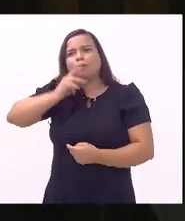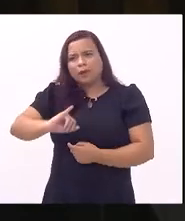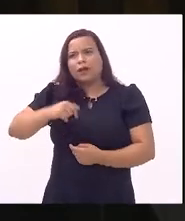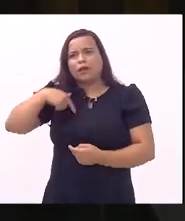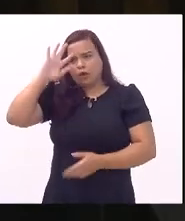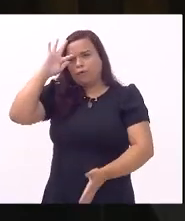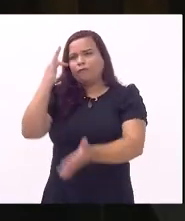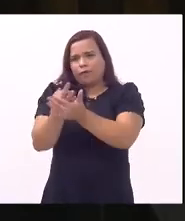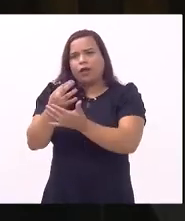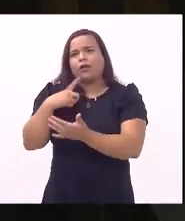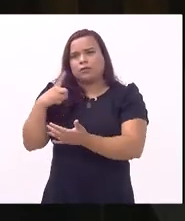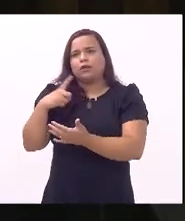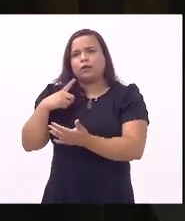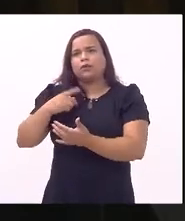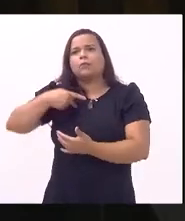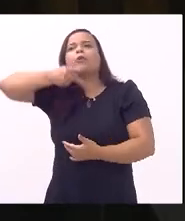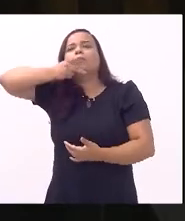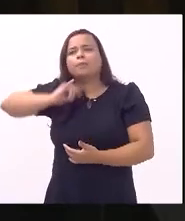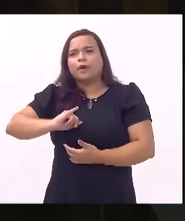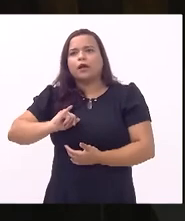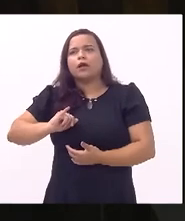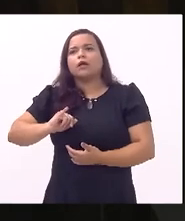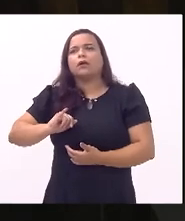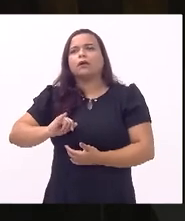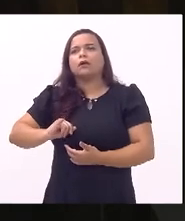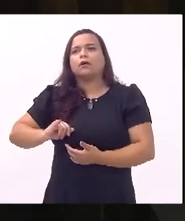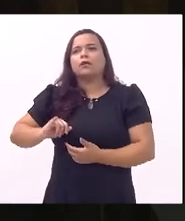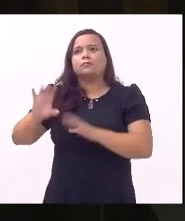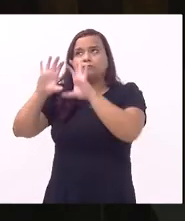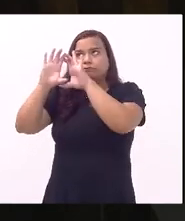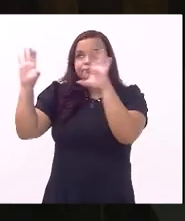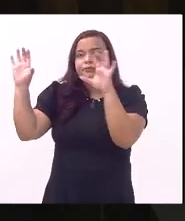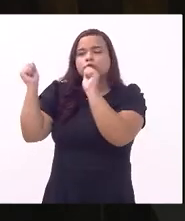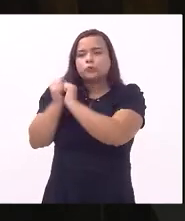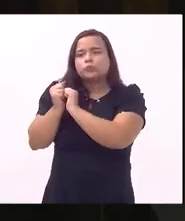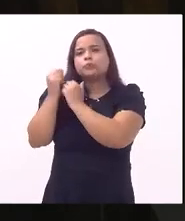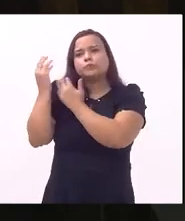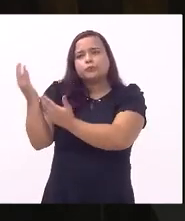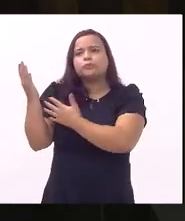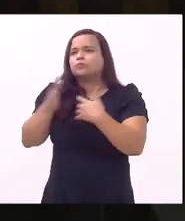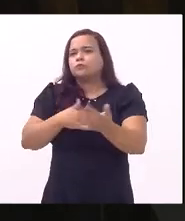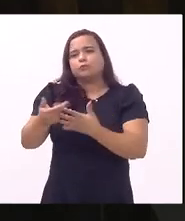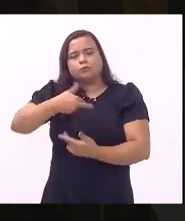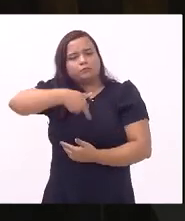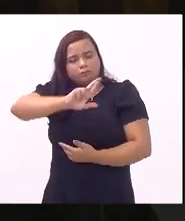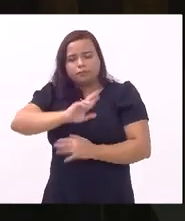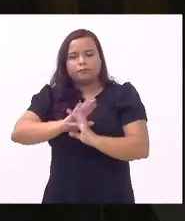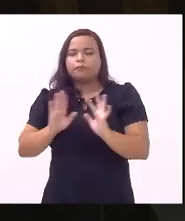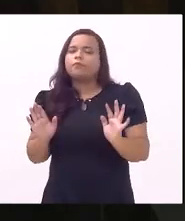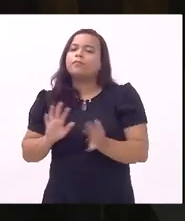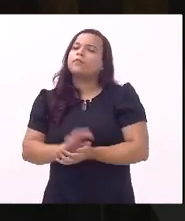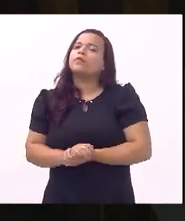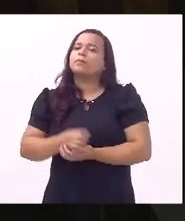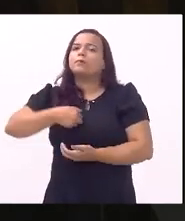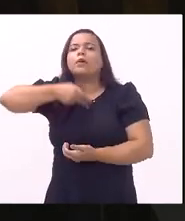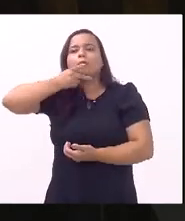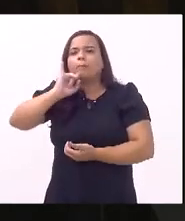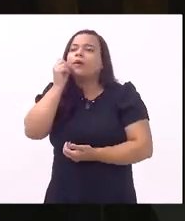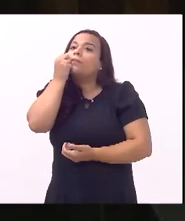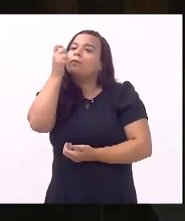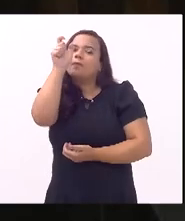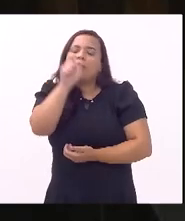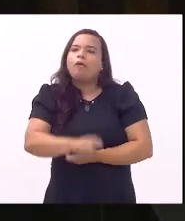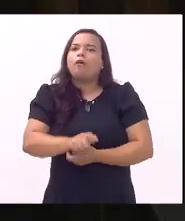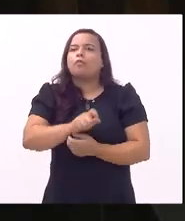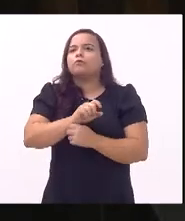fé que meu pai está no reino dos céus independente de religião meu pai está lá porque meu pai era uma pessoa boa que sempre